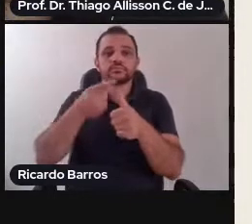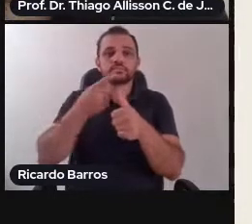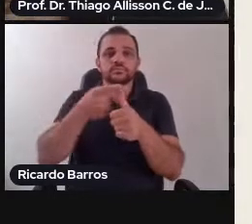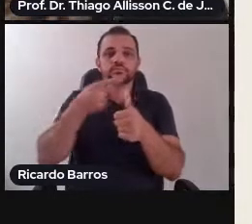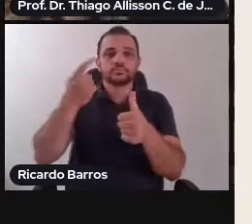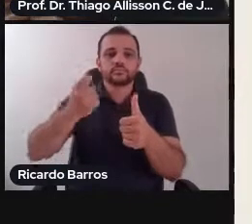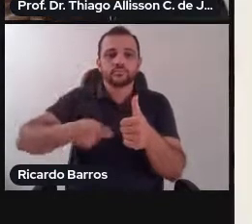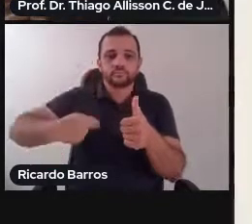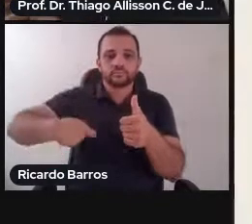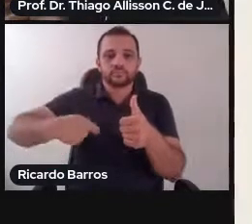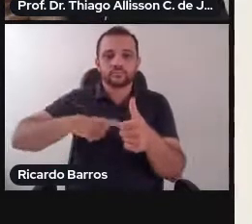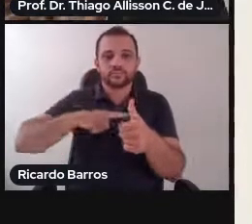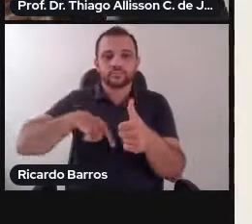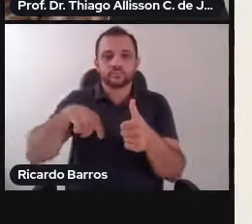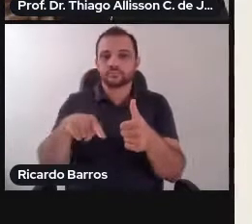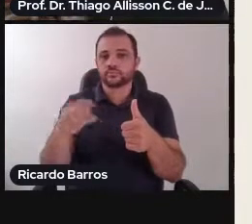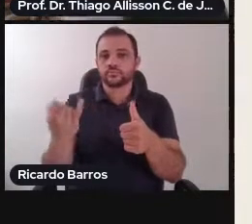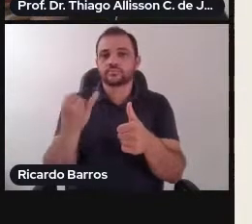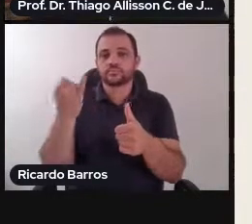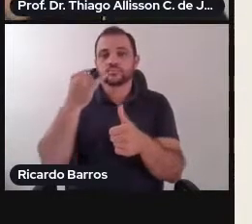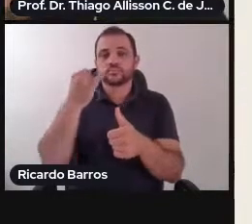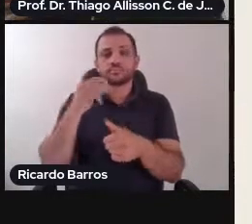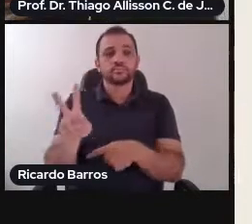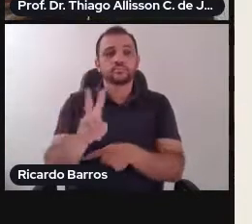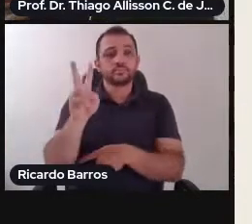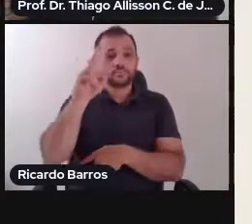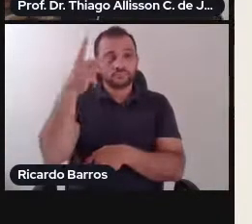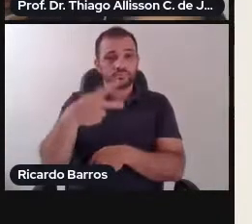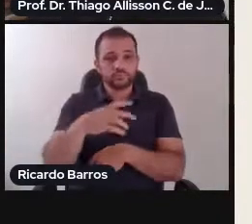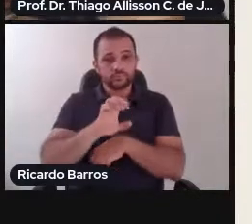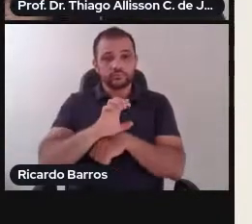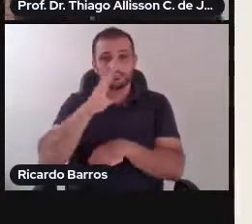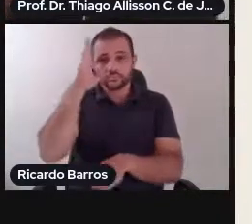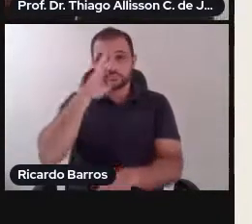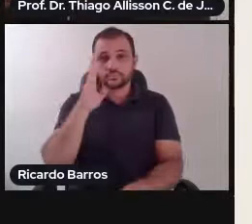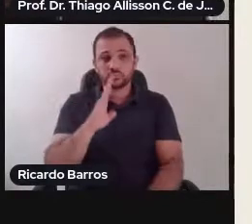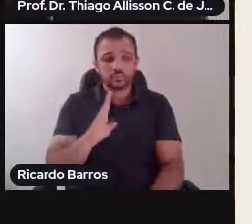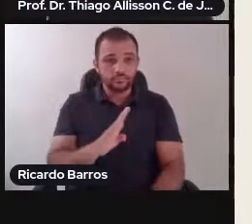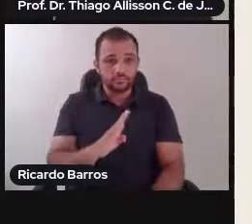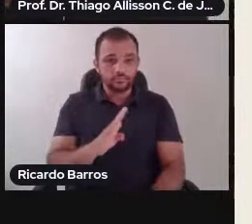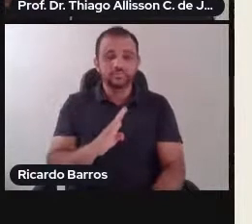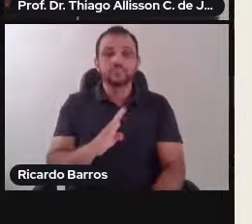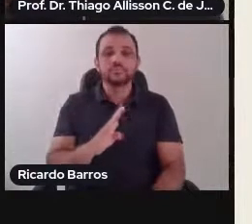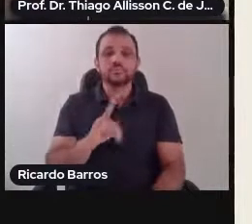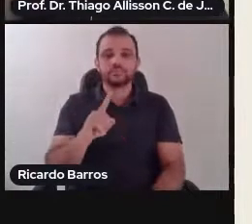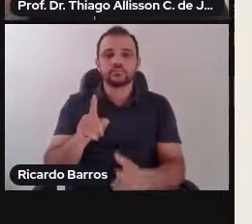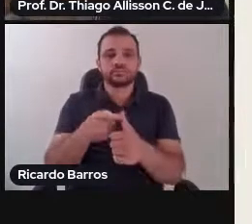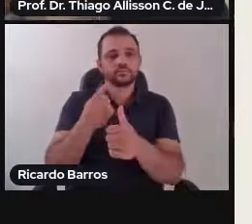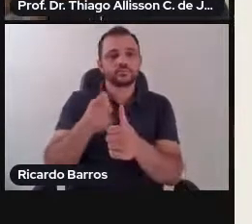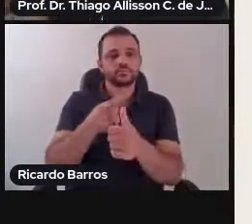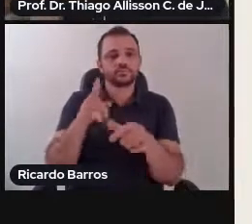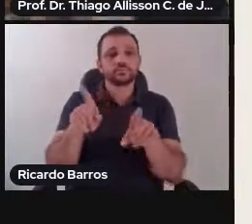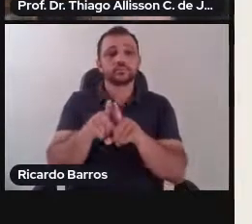olha que interessante, de como também perceba que a atuação do Estado brasileiro está aquém na aplicabilidade da